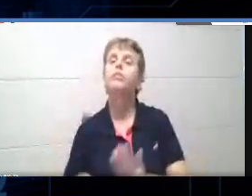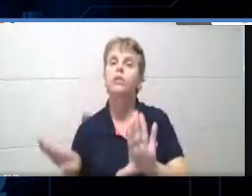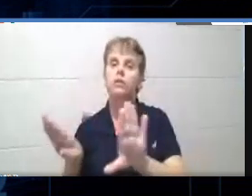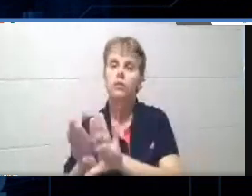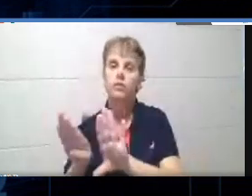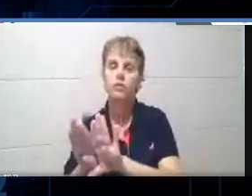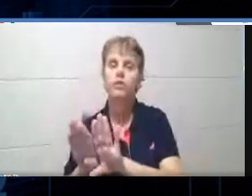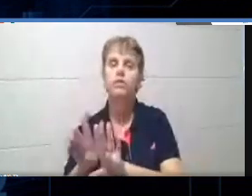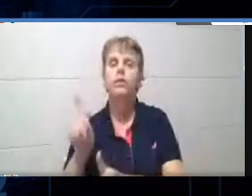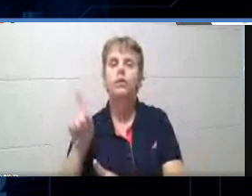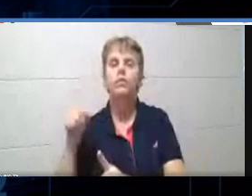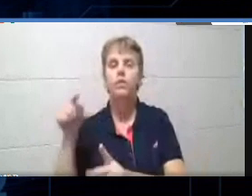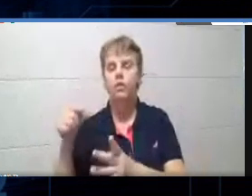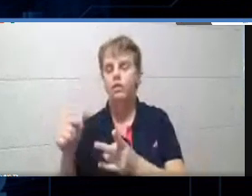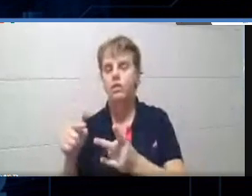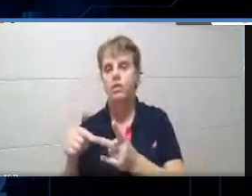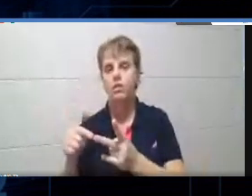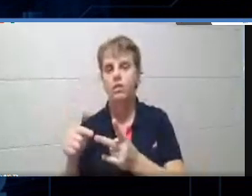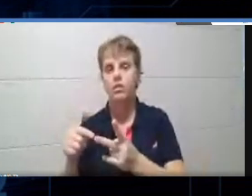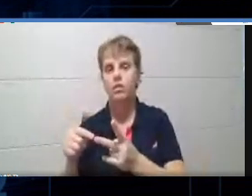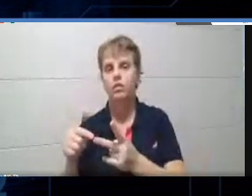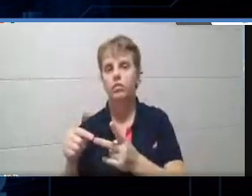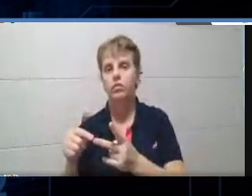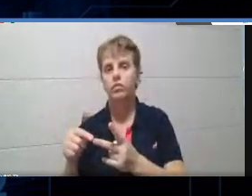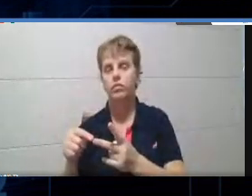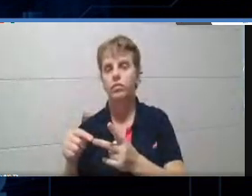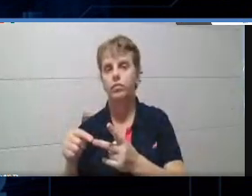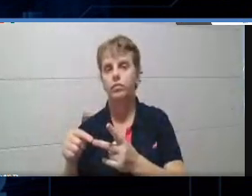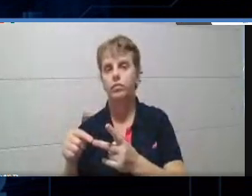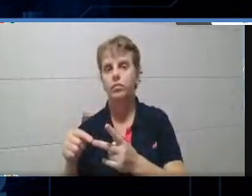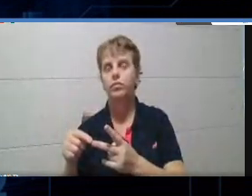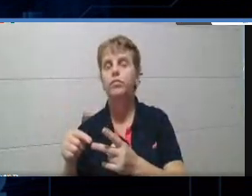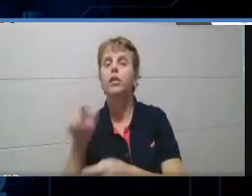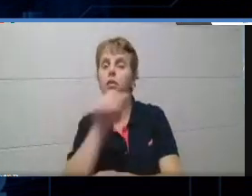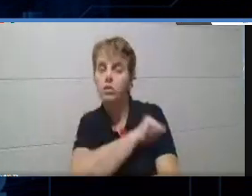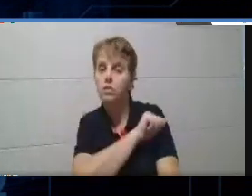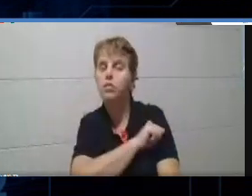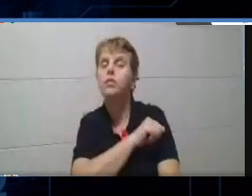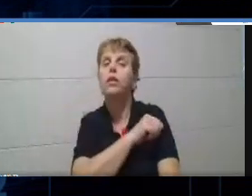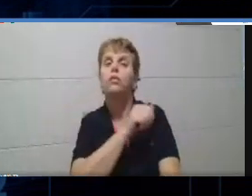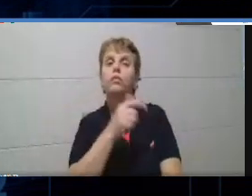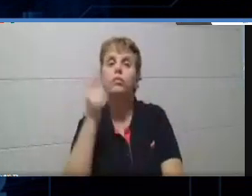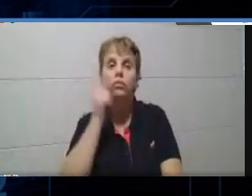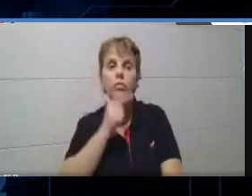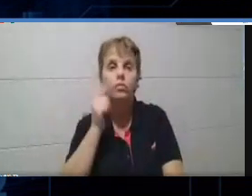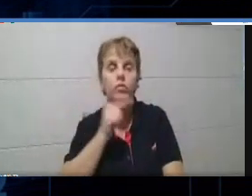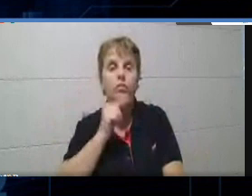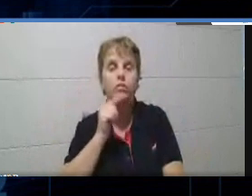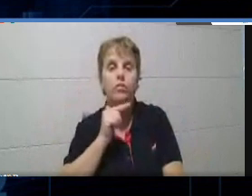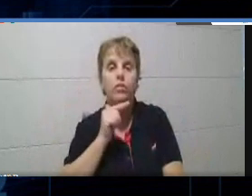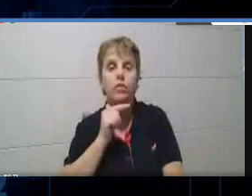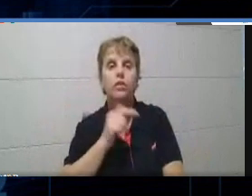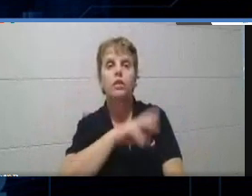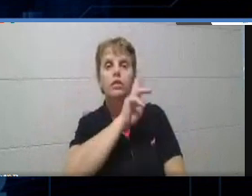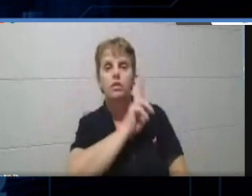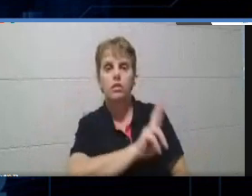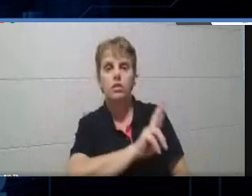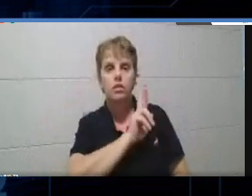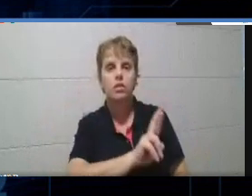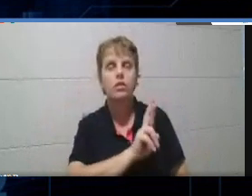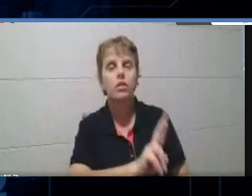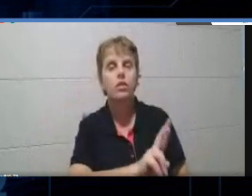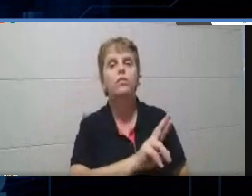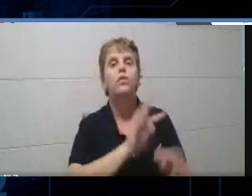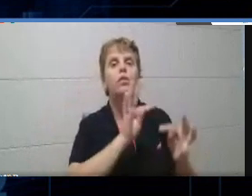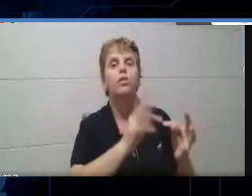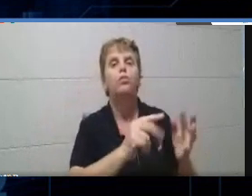esta opção, para que os alunos possam responder novamente as perguntas